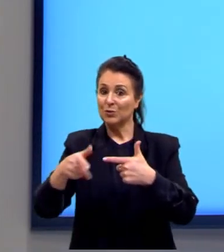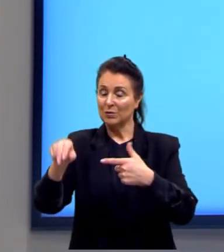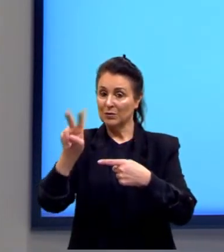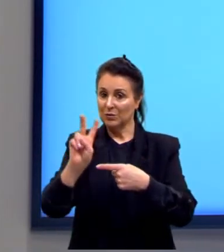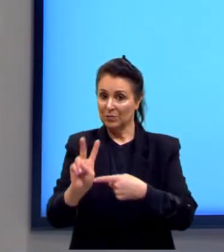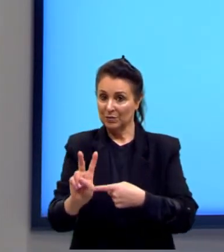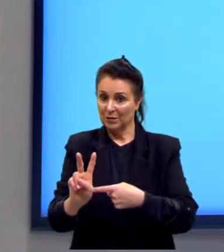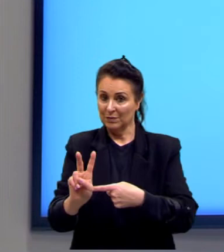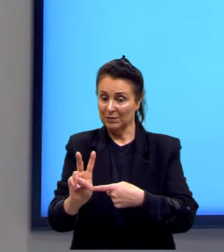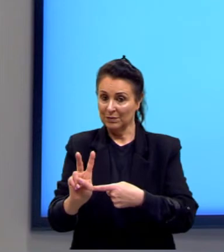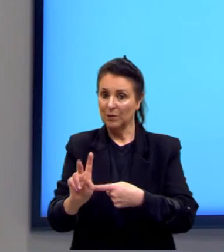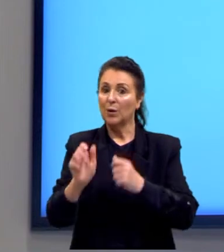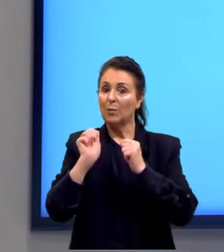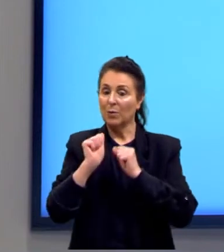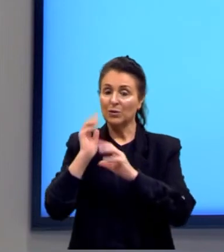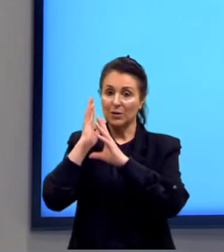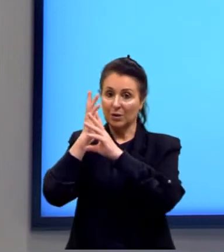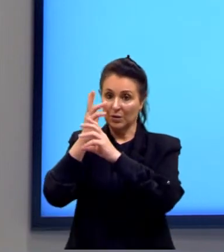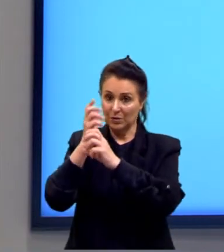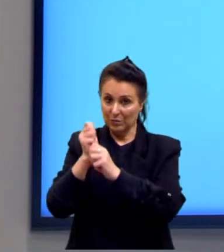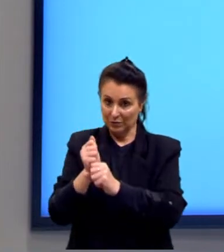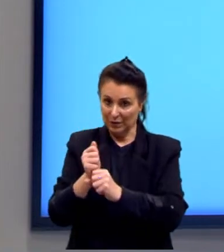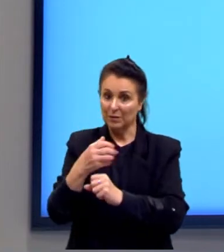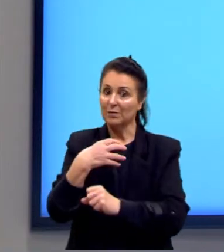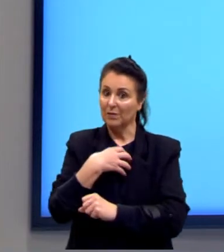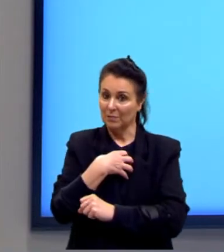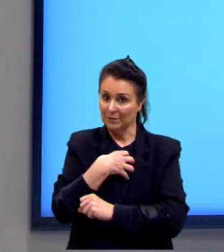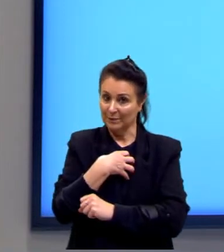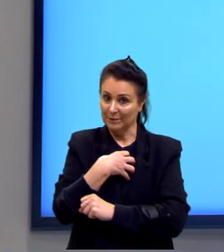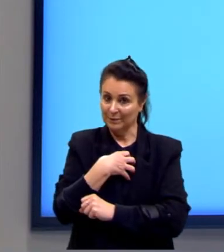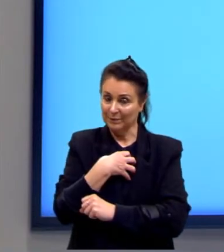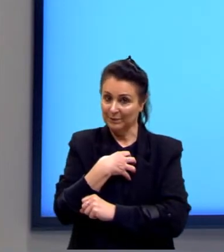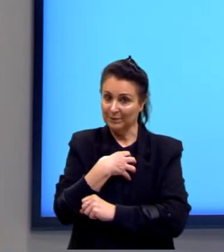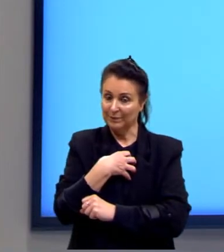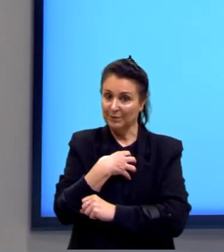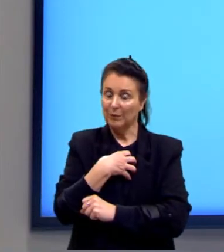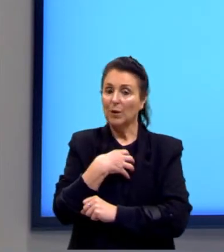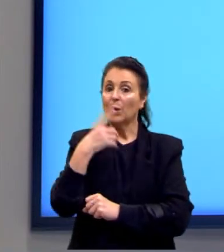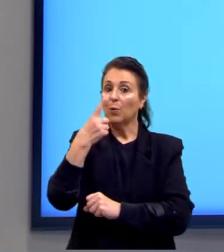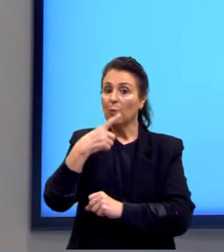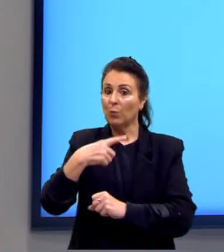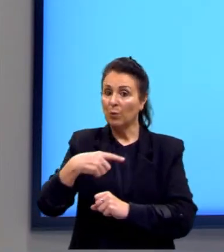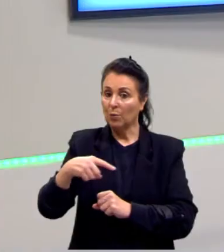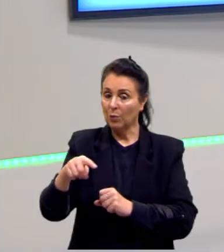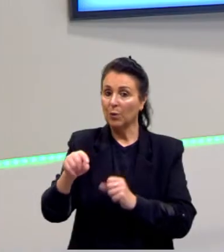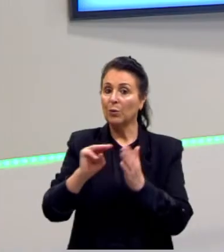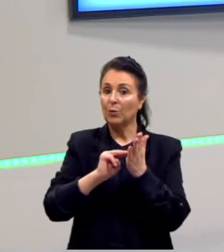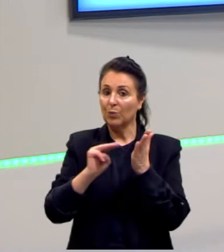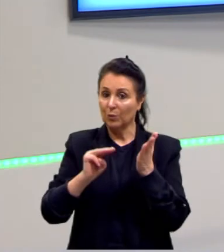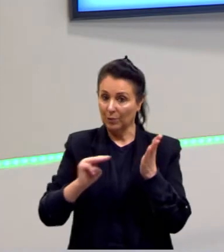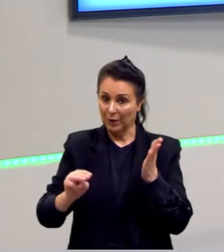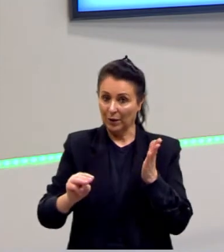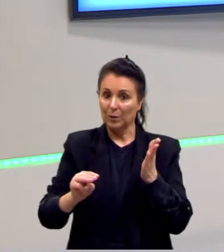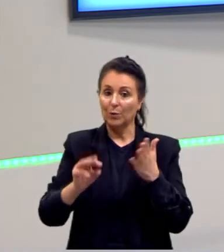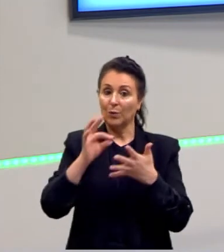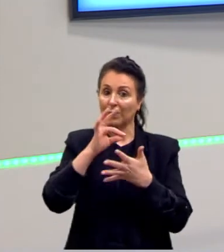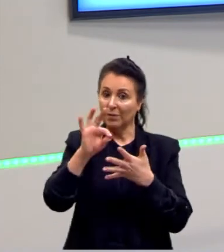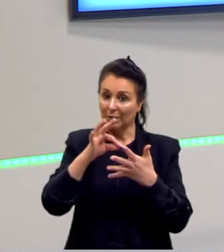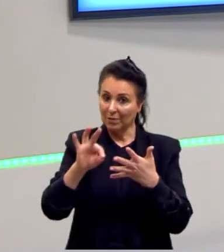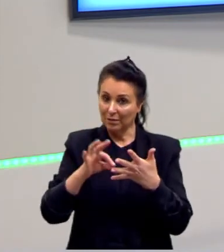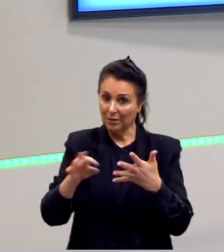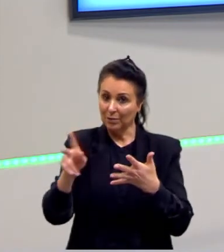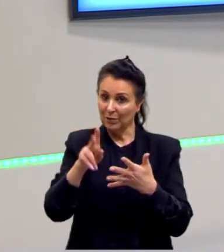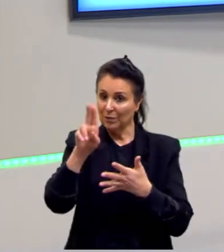Pode ser resolvido neste formato. O método que eu vou resolver detalhadamente com vocês,